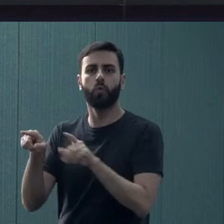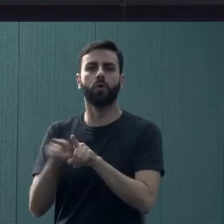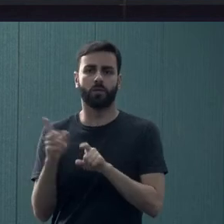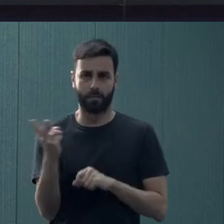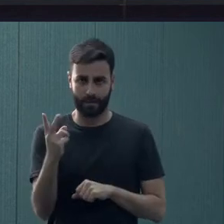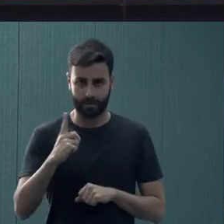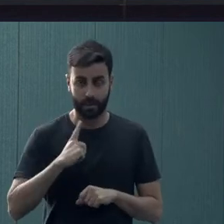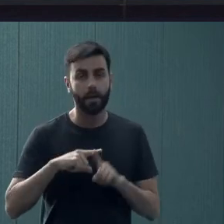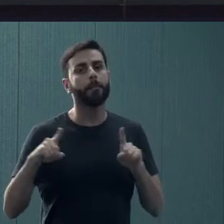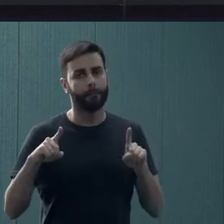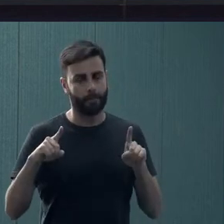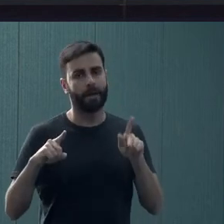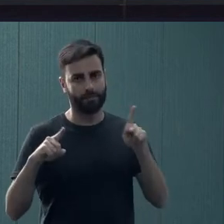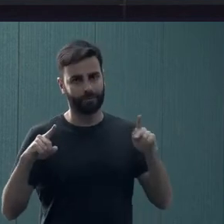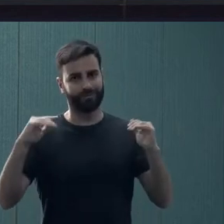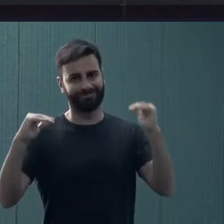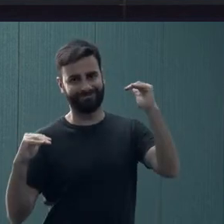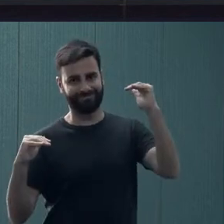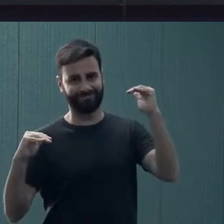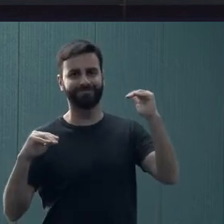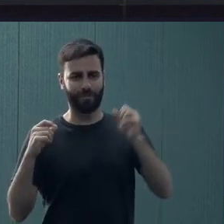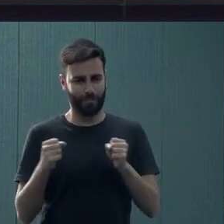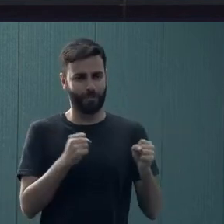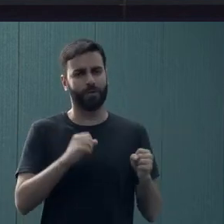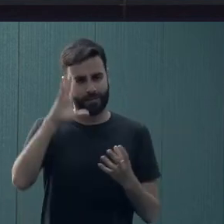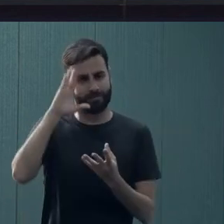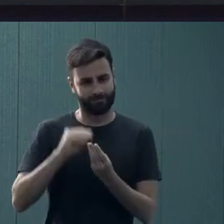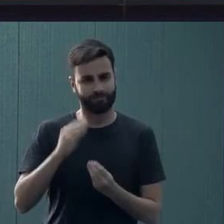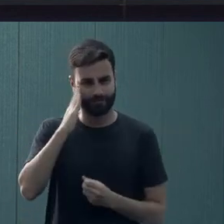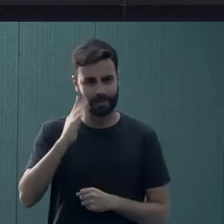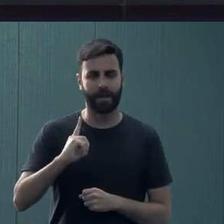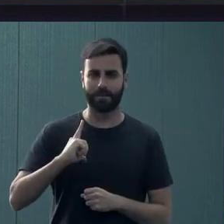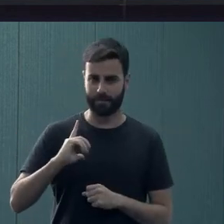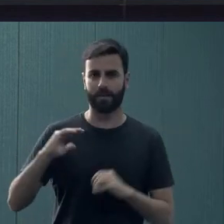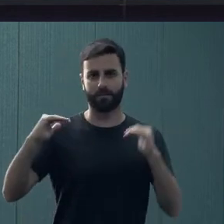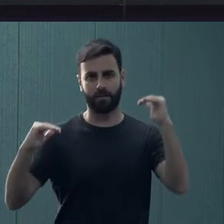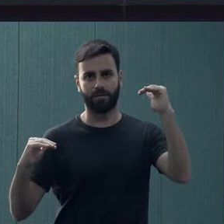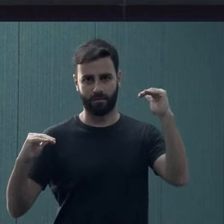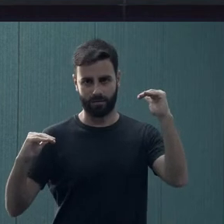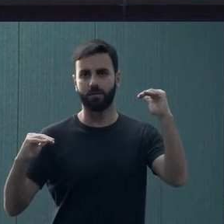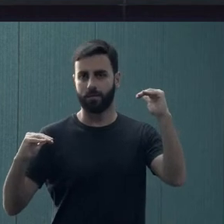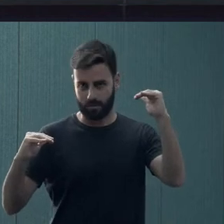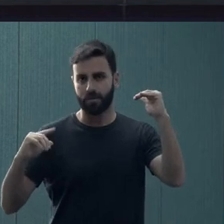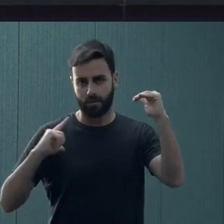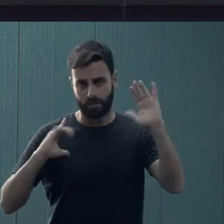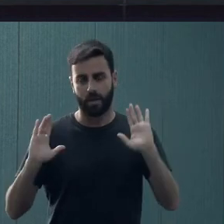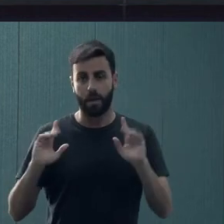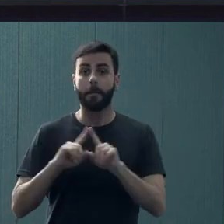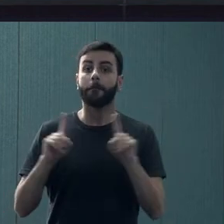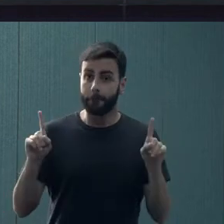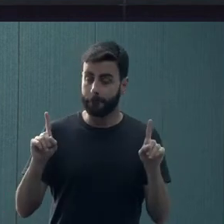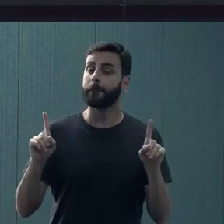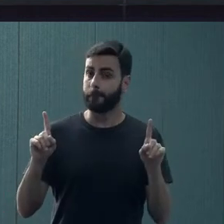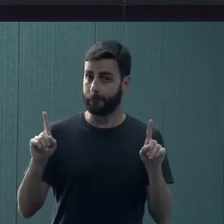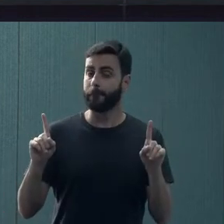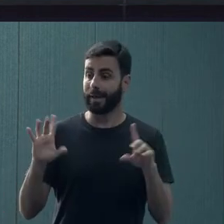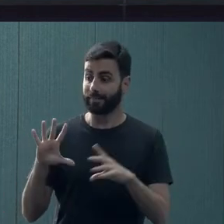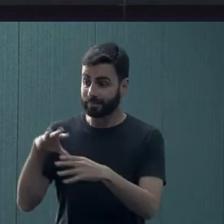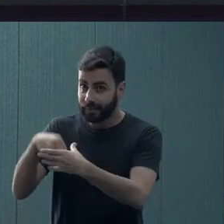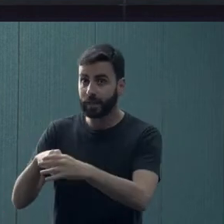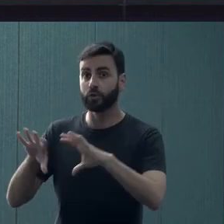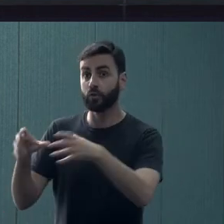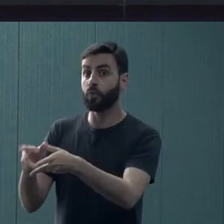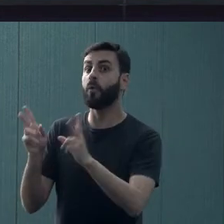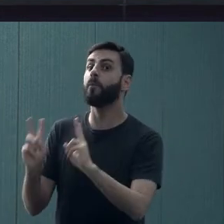uma questão de uma desigualdade de poder que favorece um pouco essa violência. Mas uma violência acontece